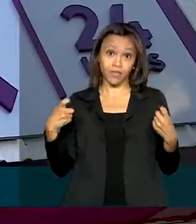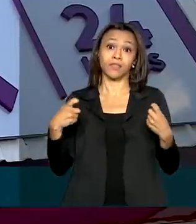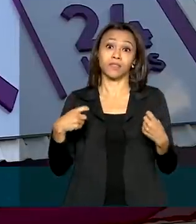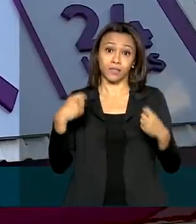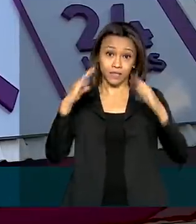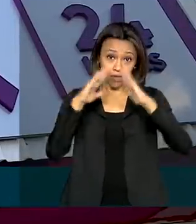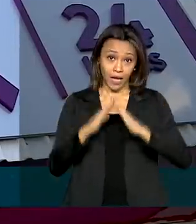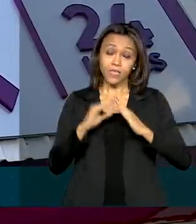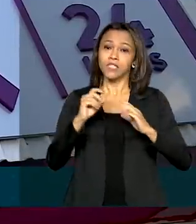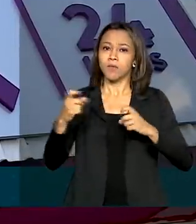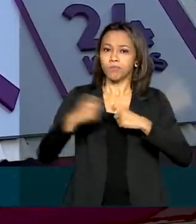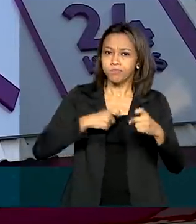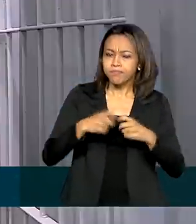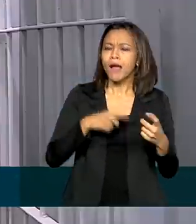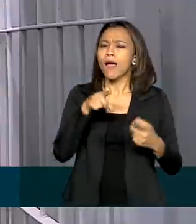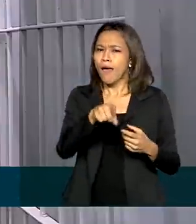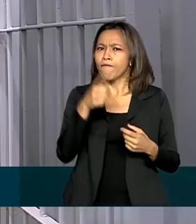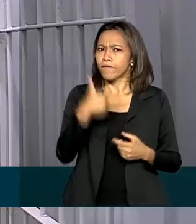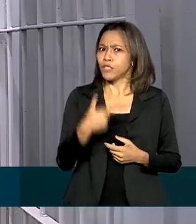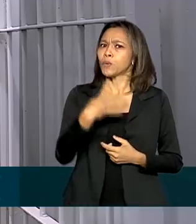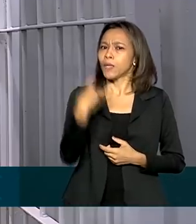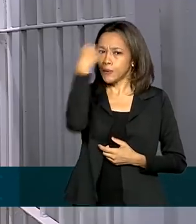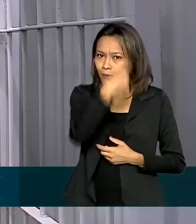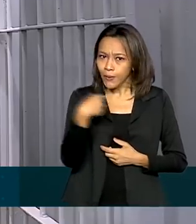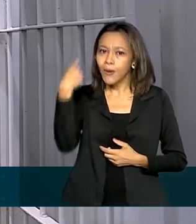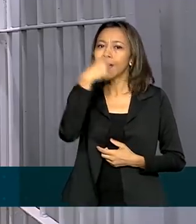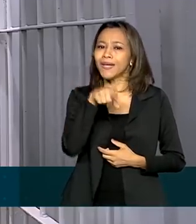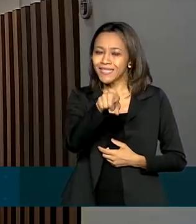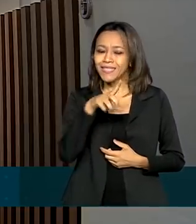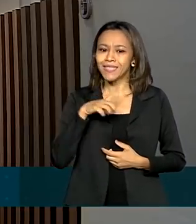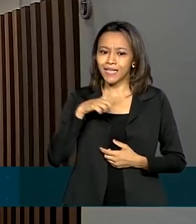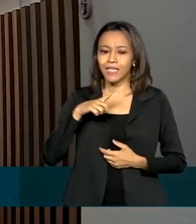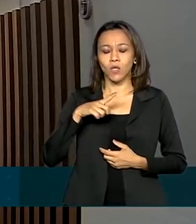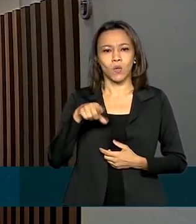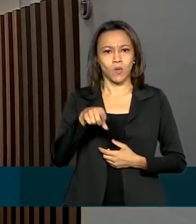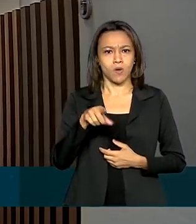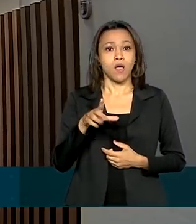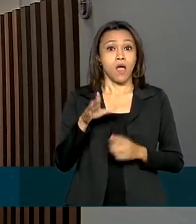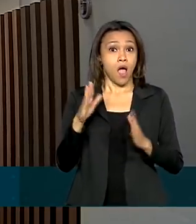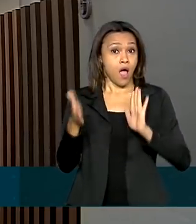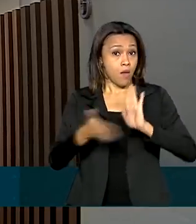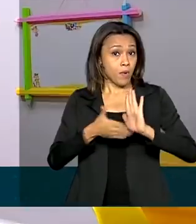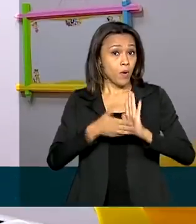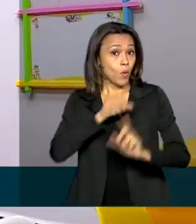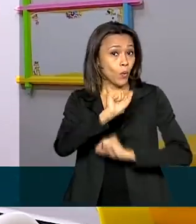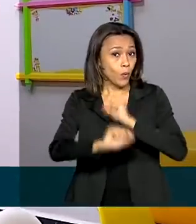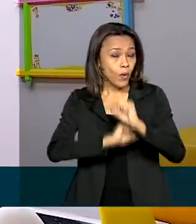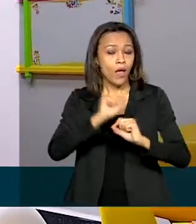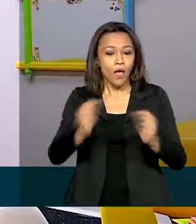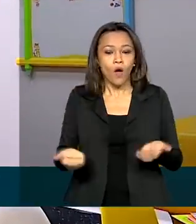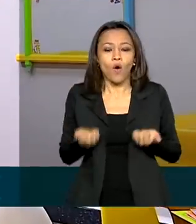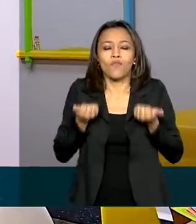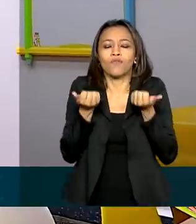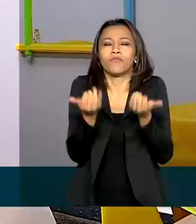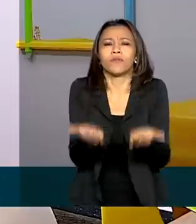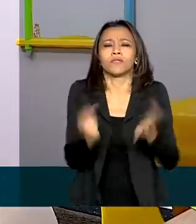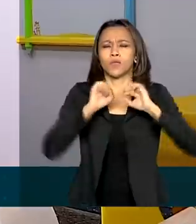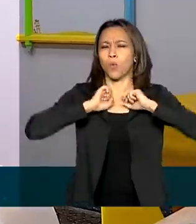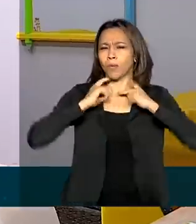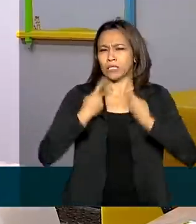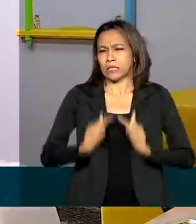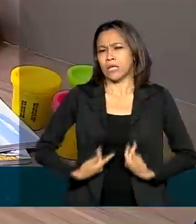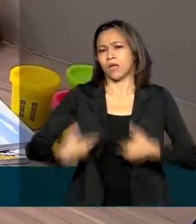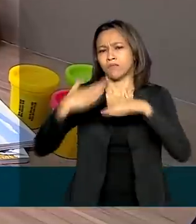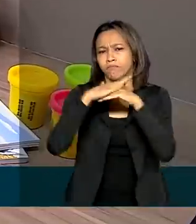O lugar funciona 24 horas por dia, em formato de plantão. A proposta é oferecer um atendimento humanizado.